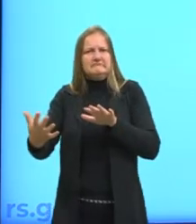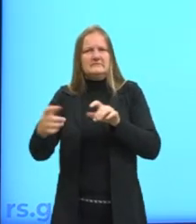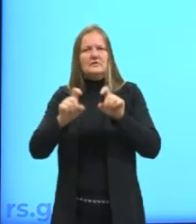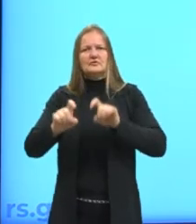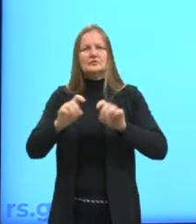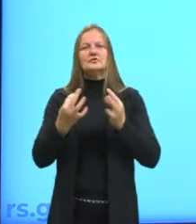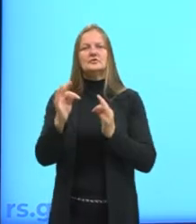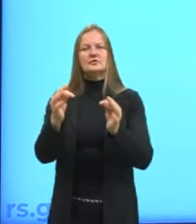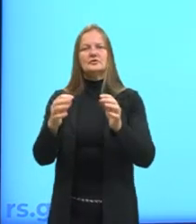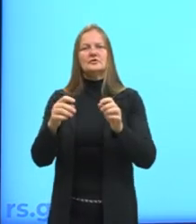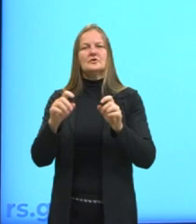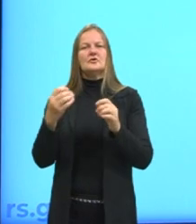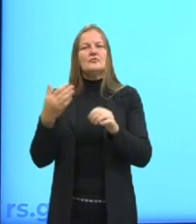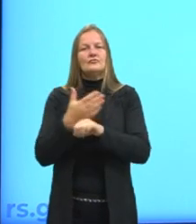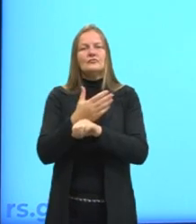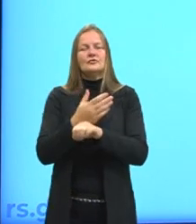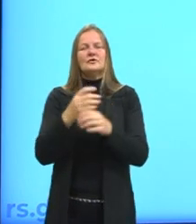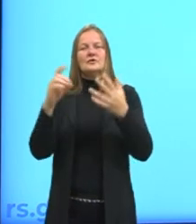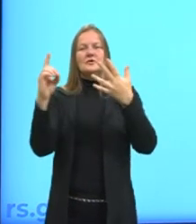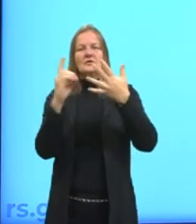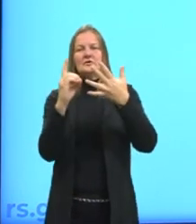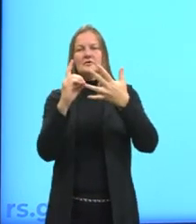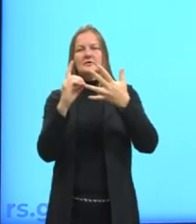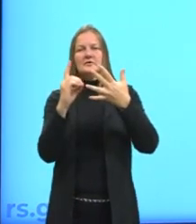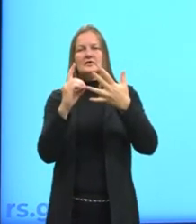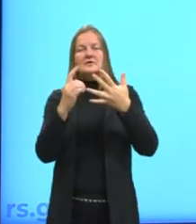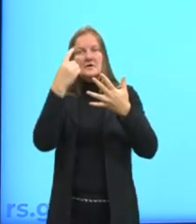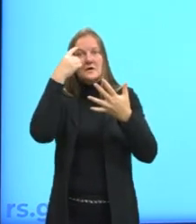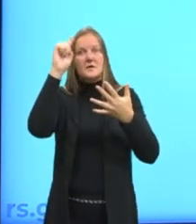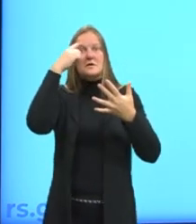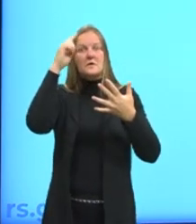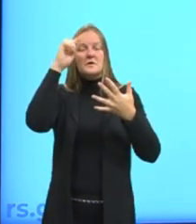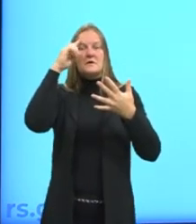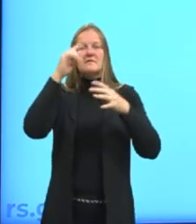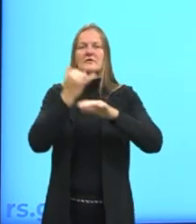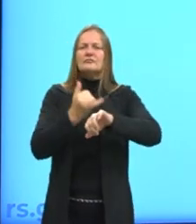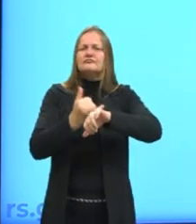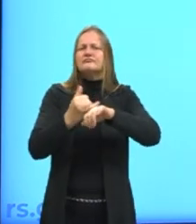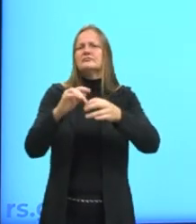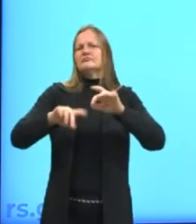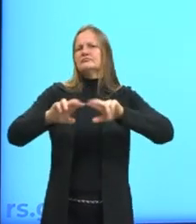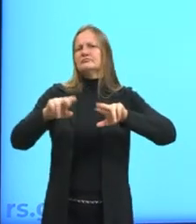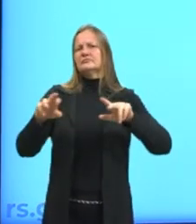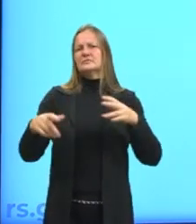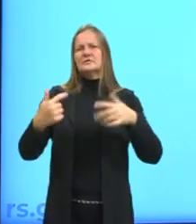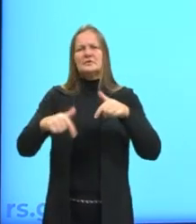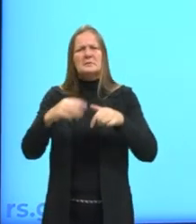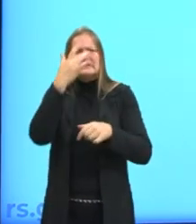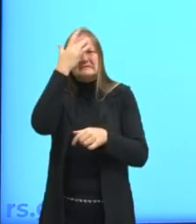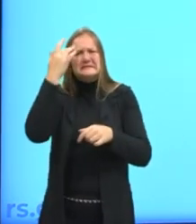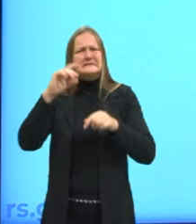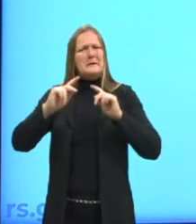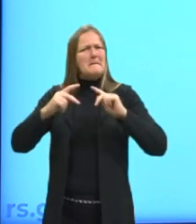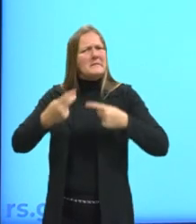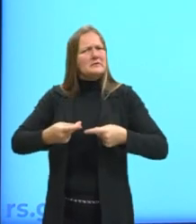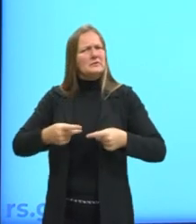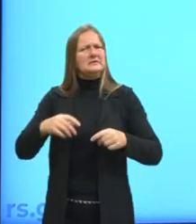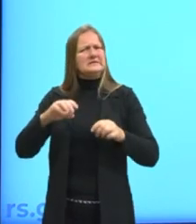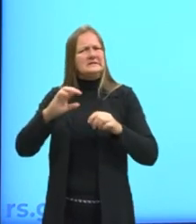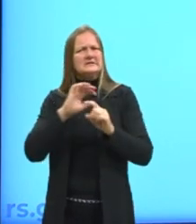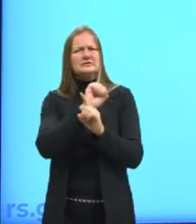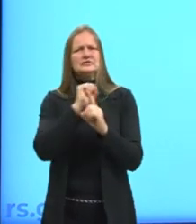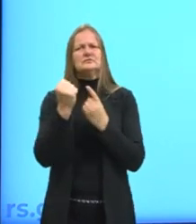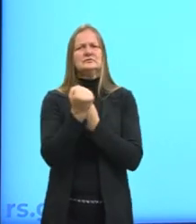máquina. Letra D, a invenção de equipamentos que dificultam o trabalho do homem em sua esfera